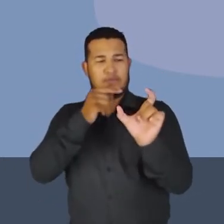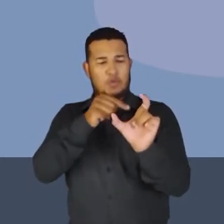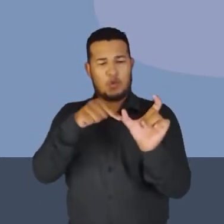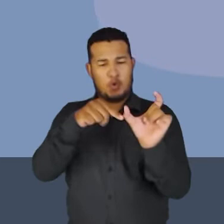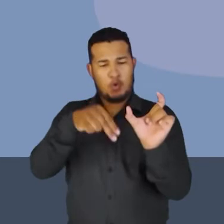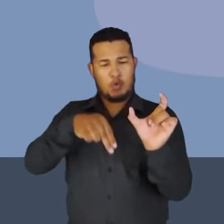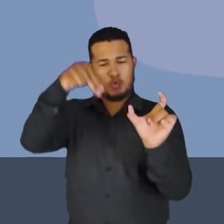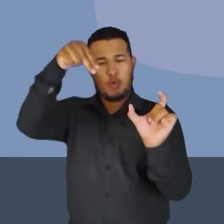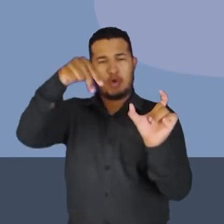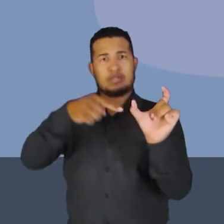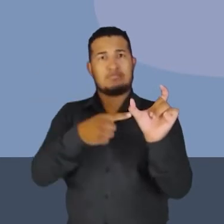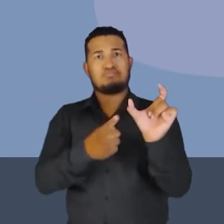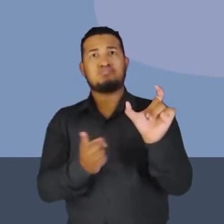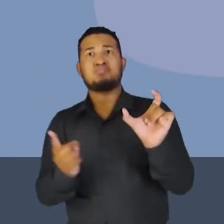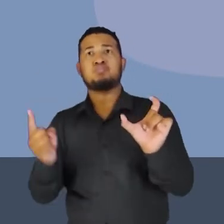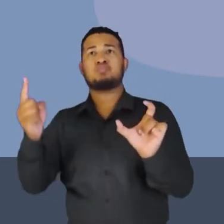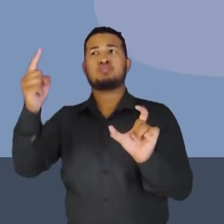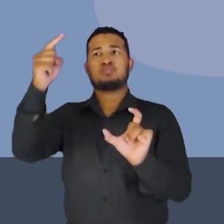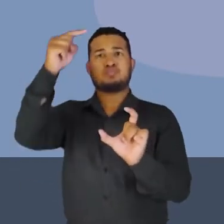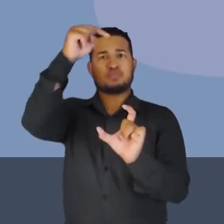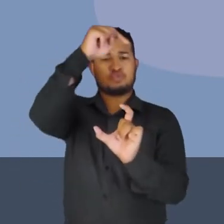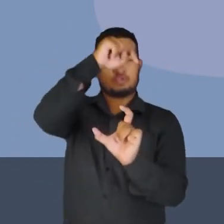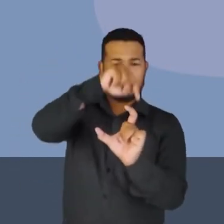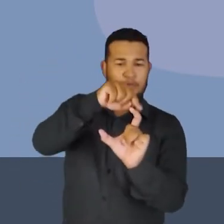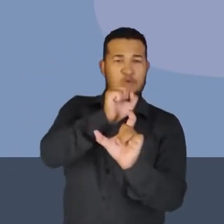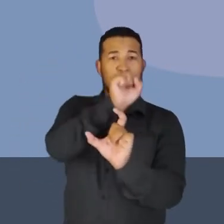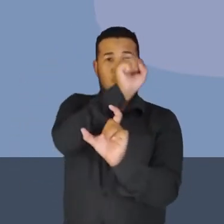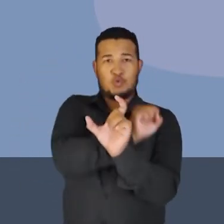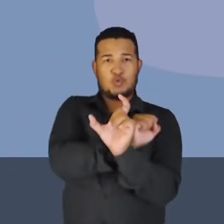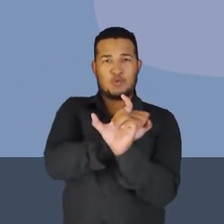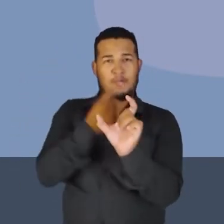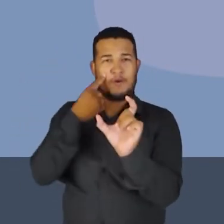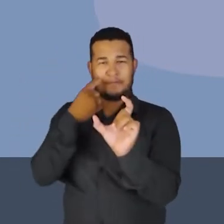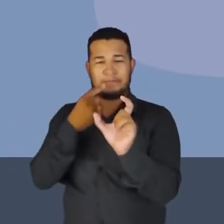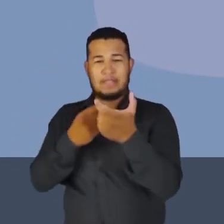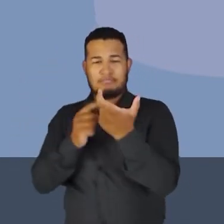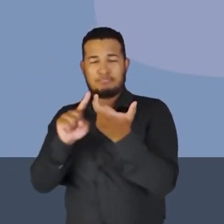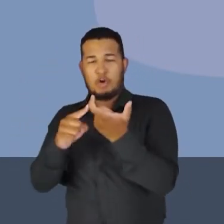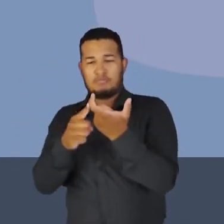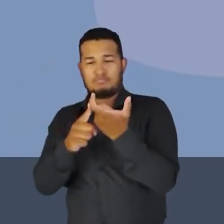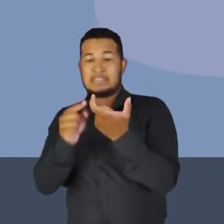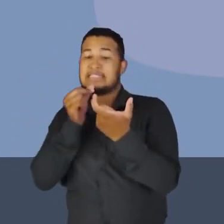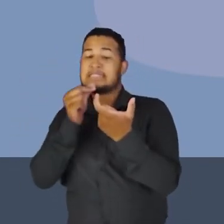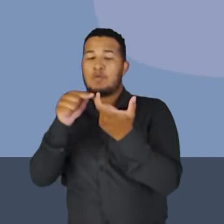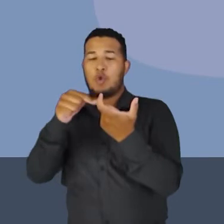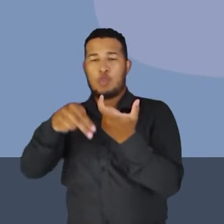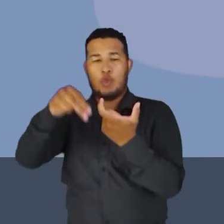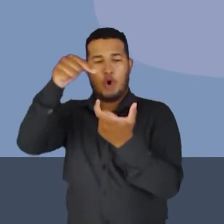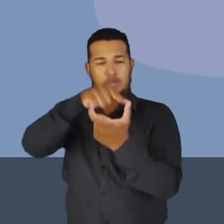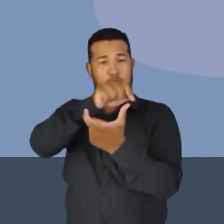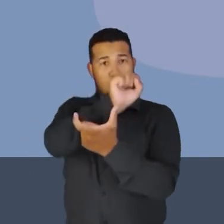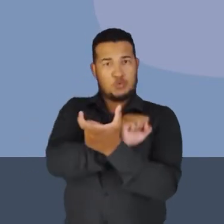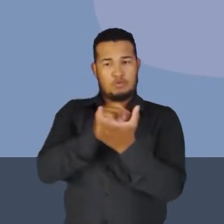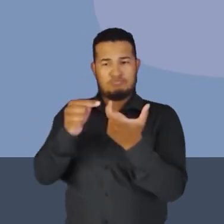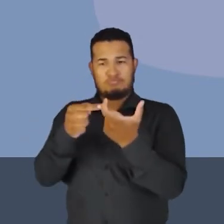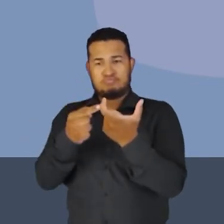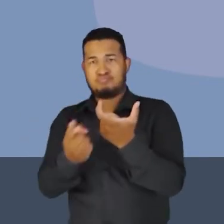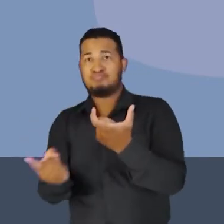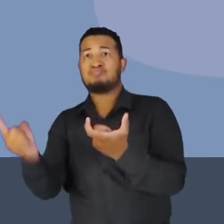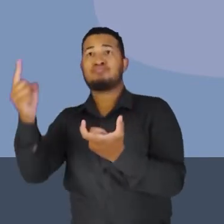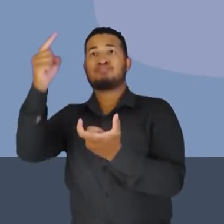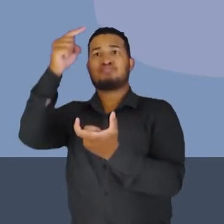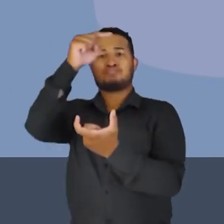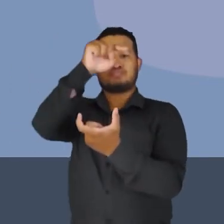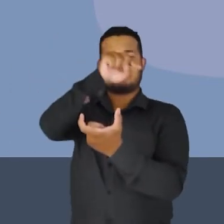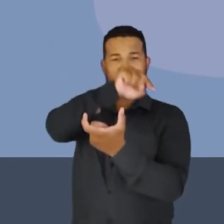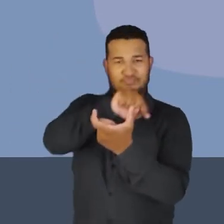e vão em direção ao Polo Sul. Observe que o nosso Norte, nessa figura, que está pintada em vermelho, está